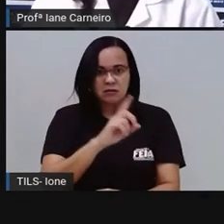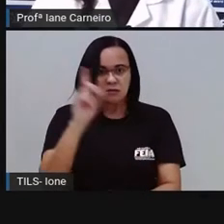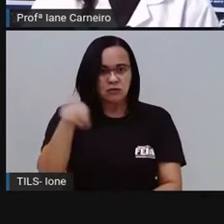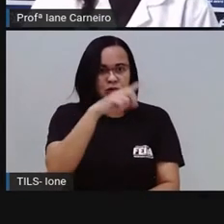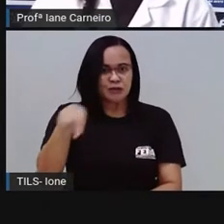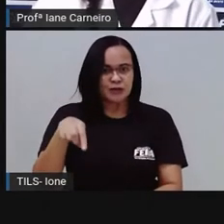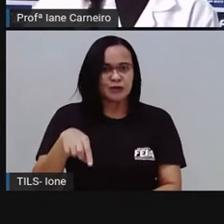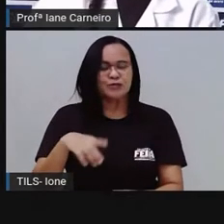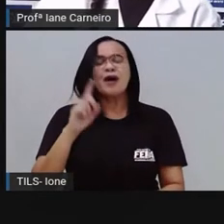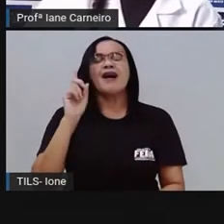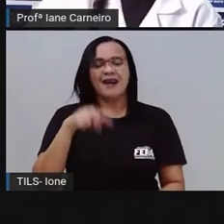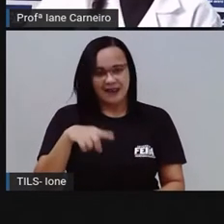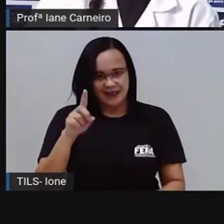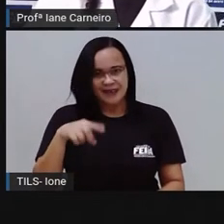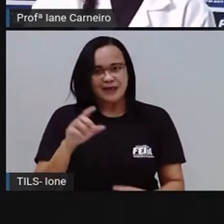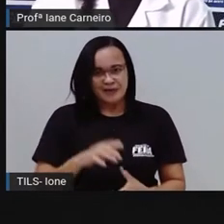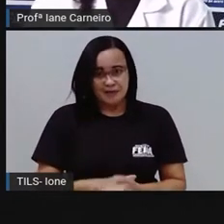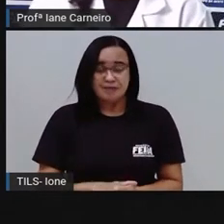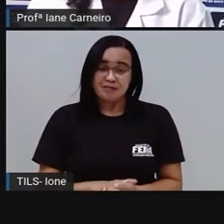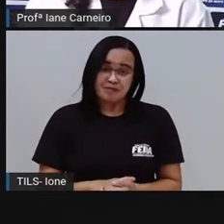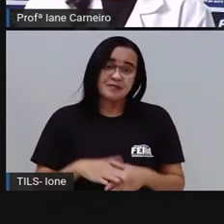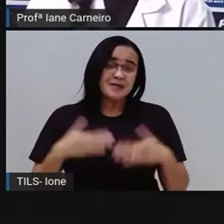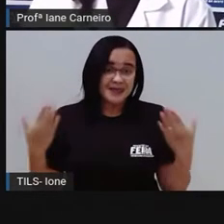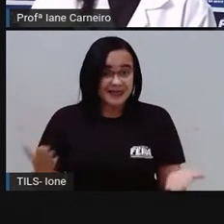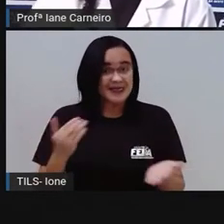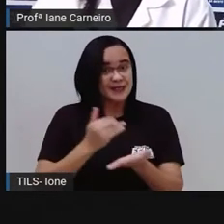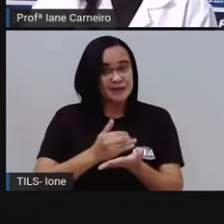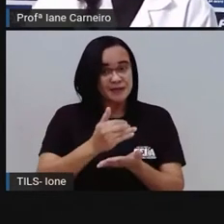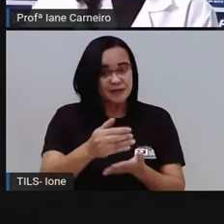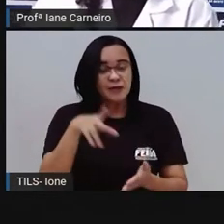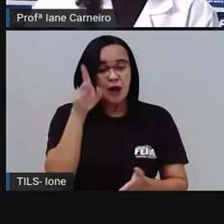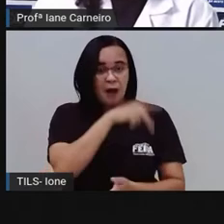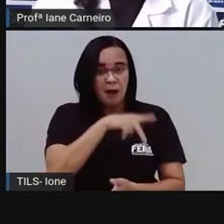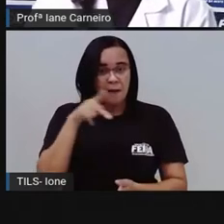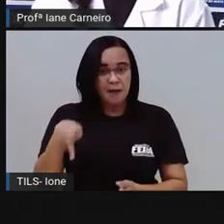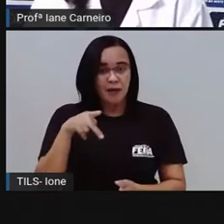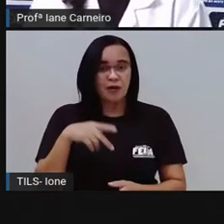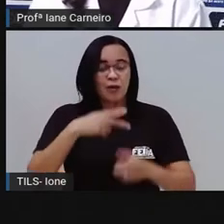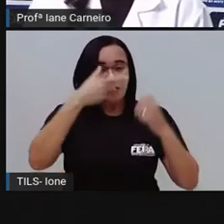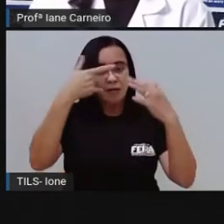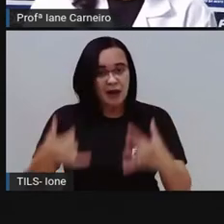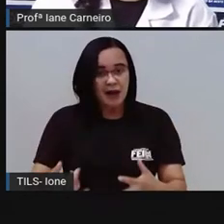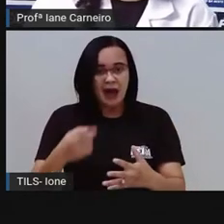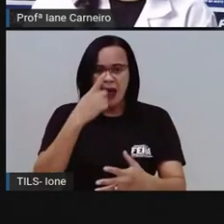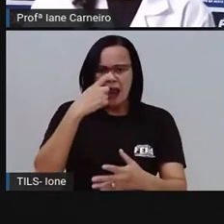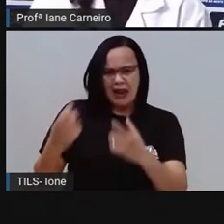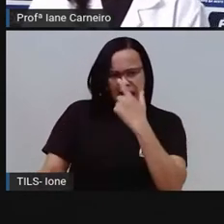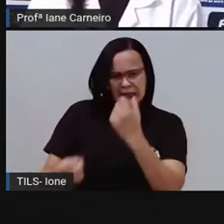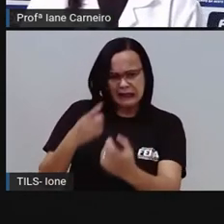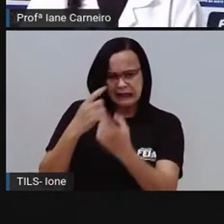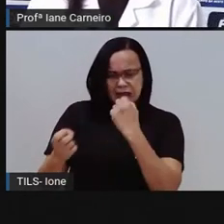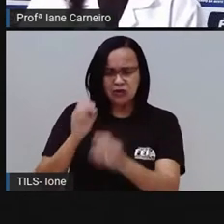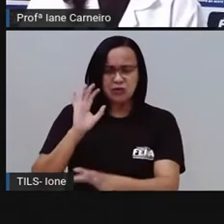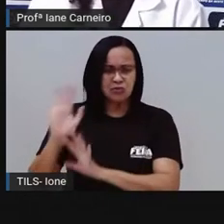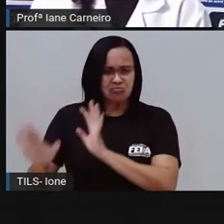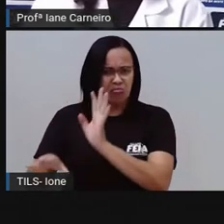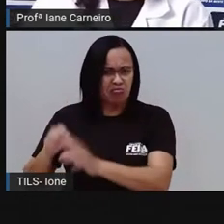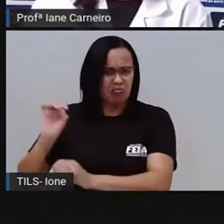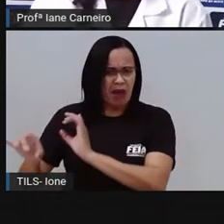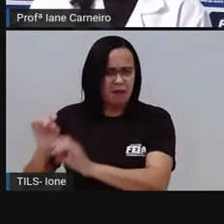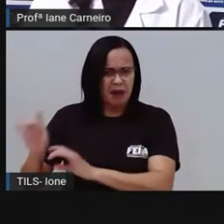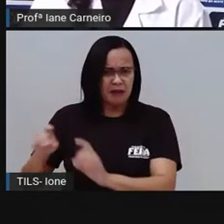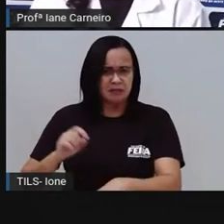E aí, ó, como a Pró estava falando para vocês, né, a Pró falou do lixo que é produzido pelo ser humano, né, a